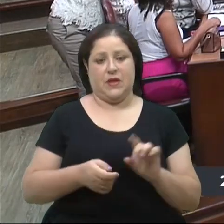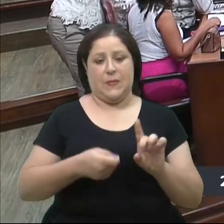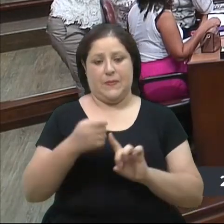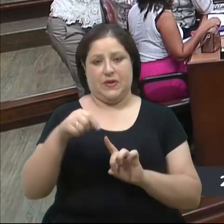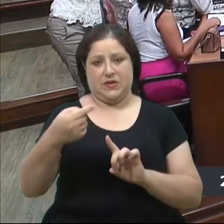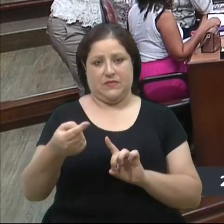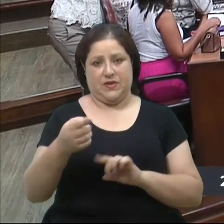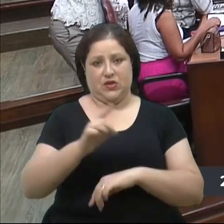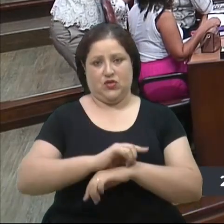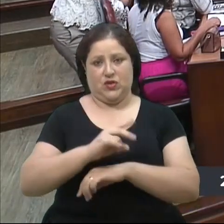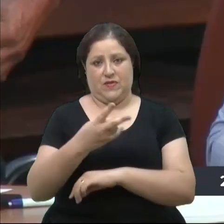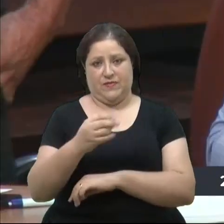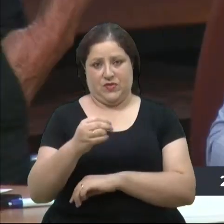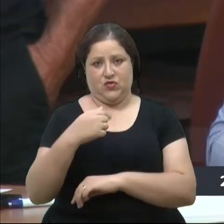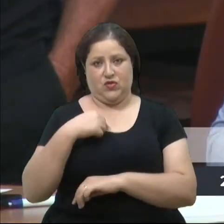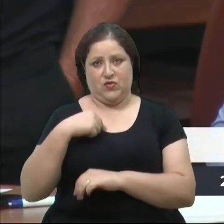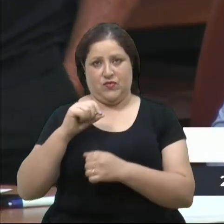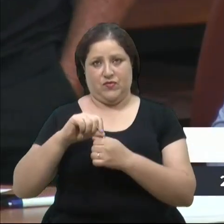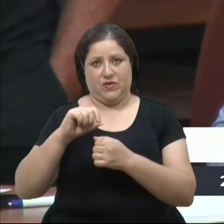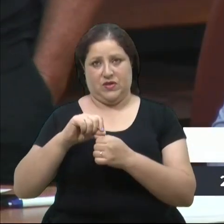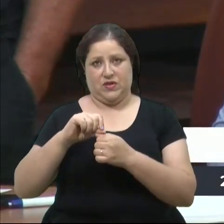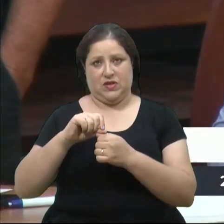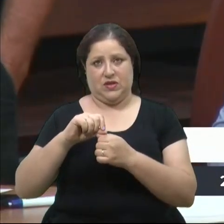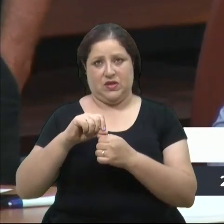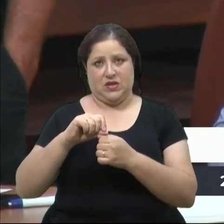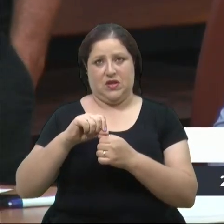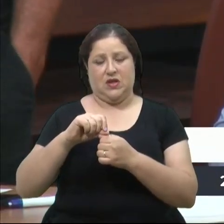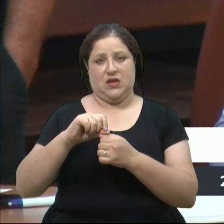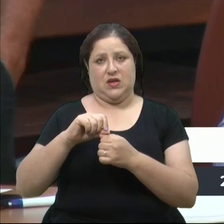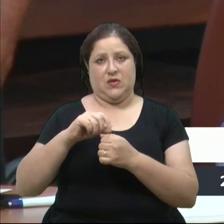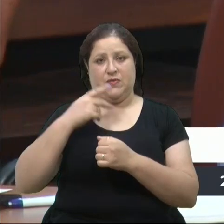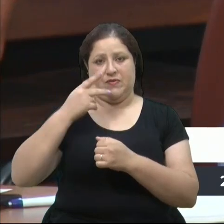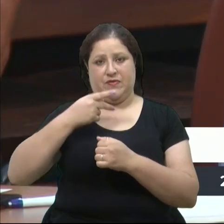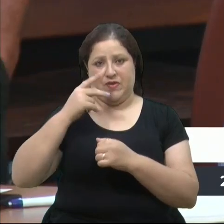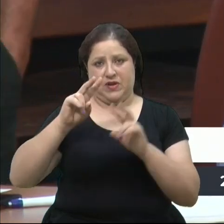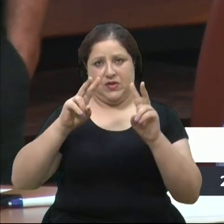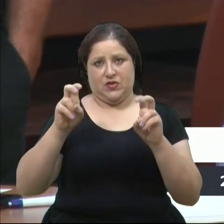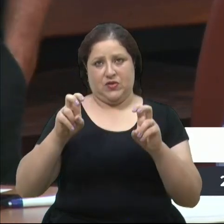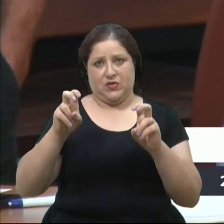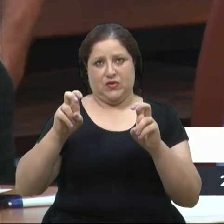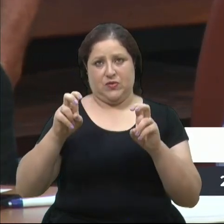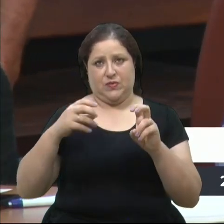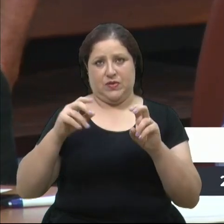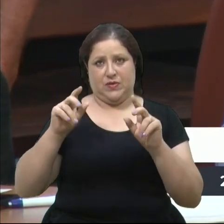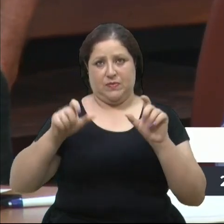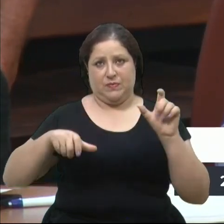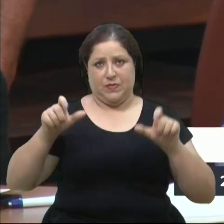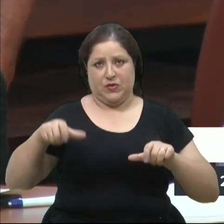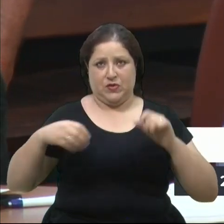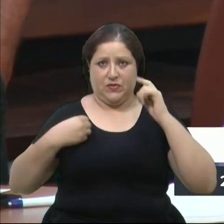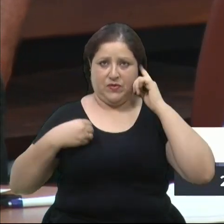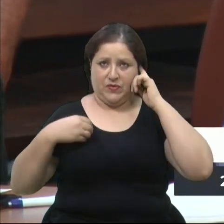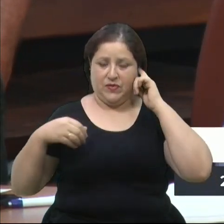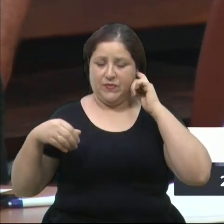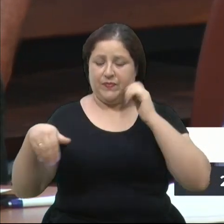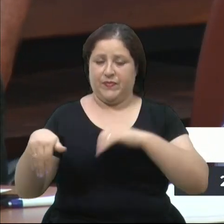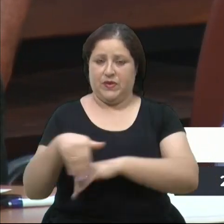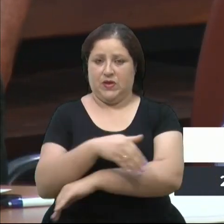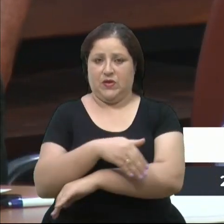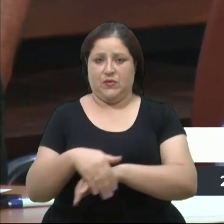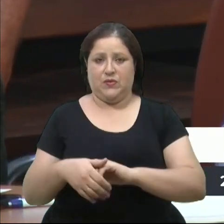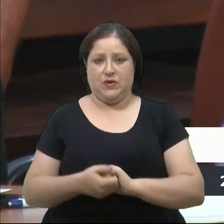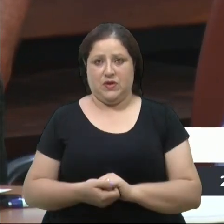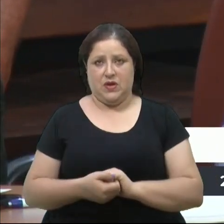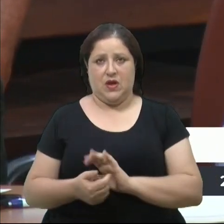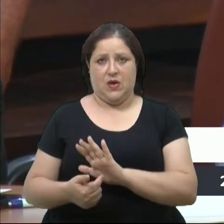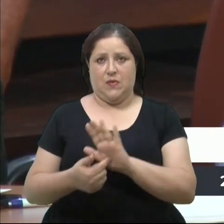20, eu vou fazer uma semana, mês que vem eu vou fazer uma fala sobre a situação dos moradores, as pessoas em situação de rua. Vou